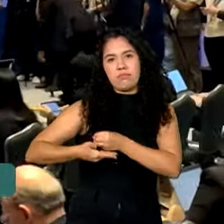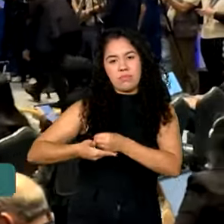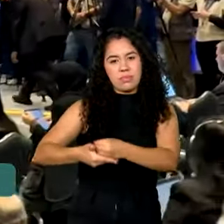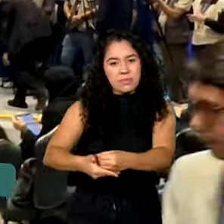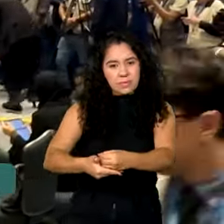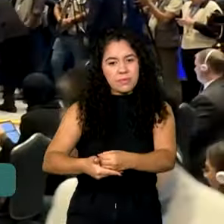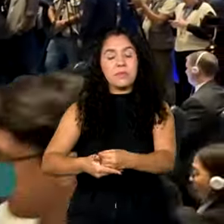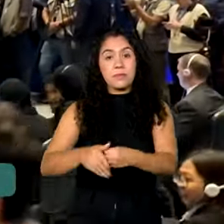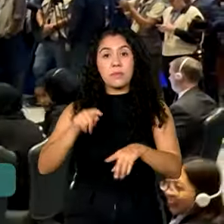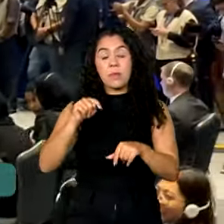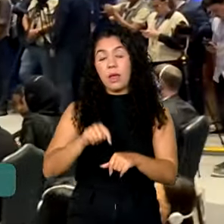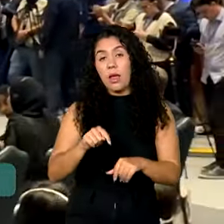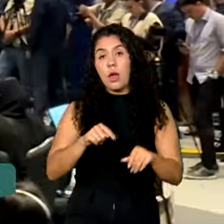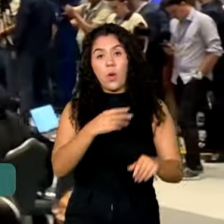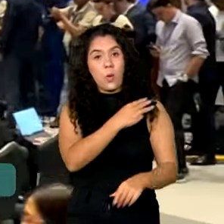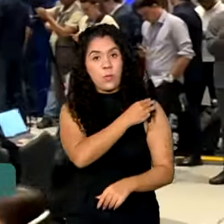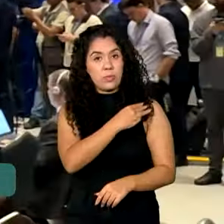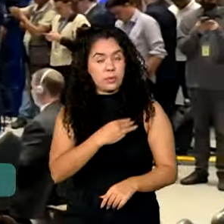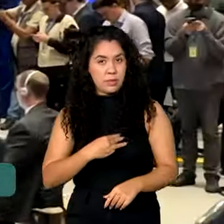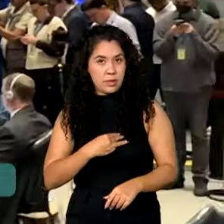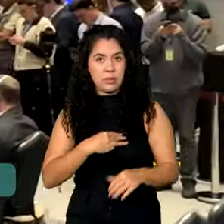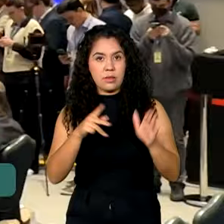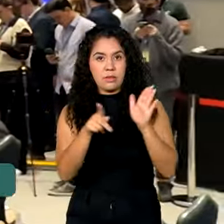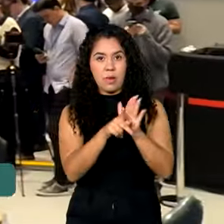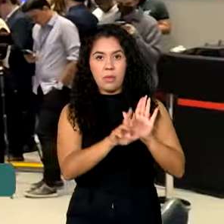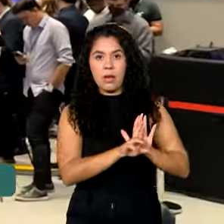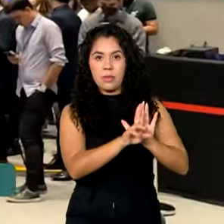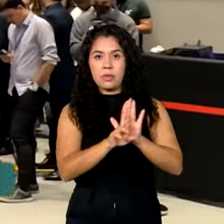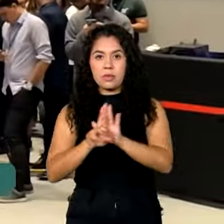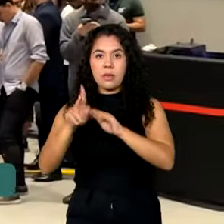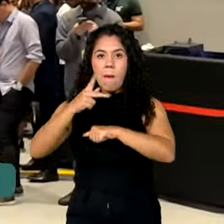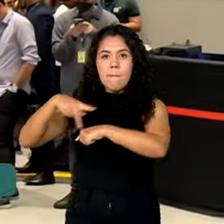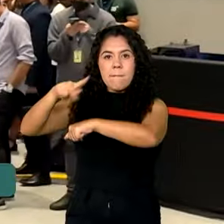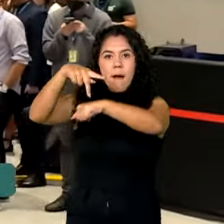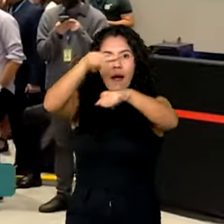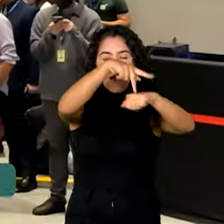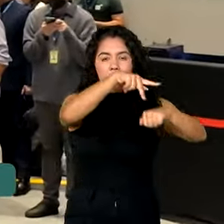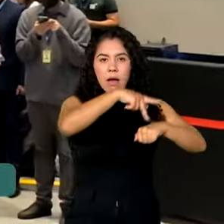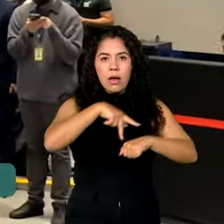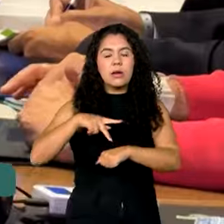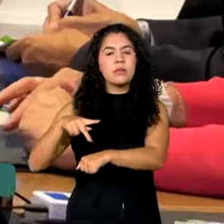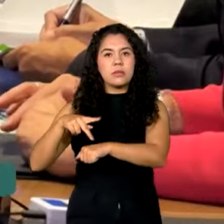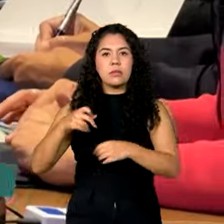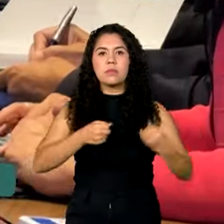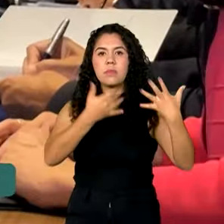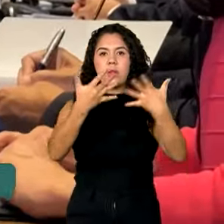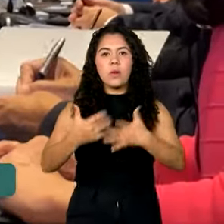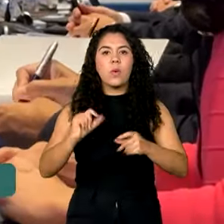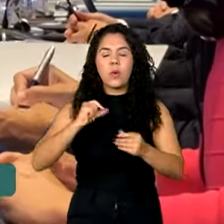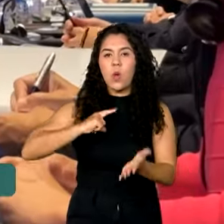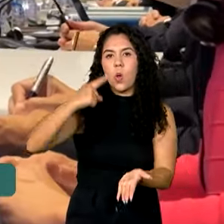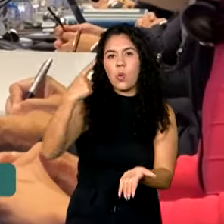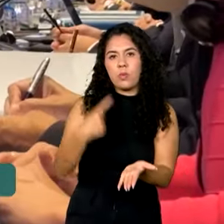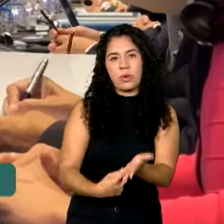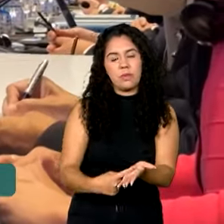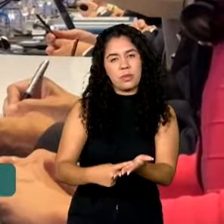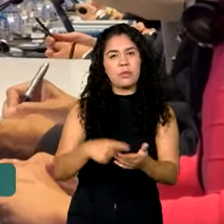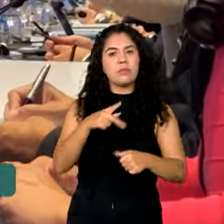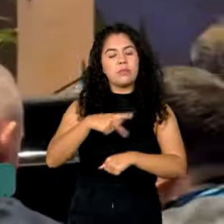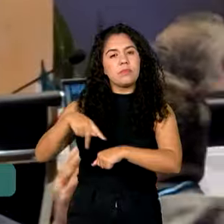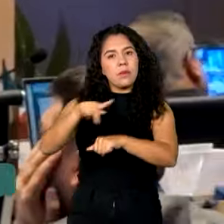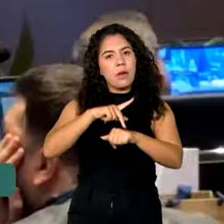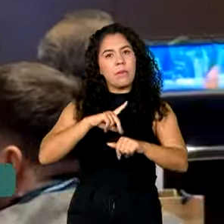ministros da Agricultura aprovaram uma declaração que estabelece o compromisso dos países para desenvolver sistemas